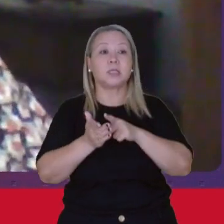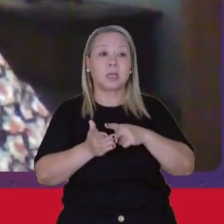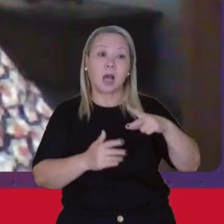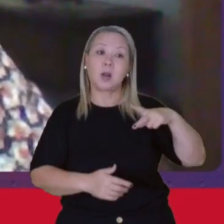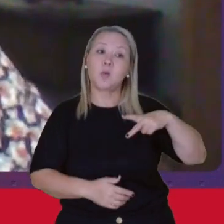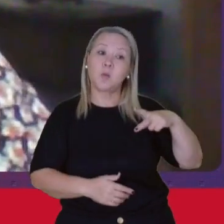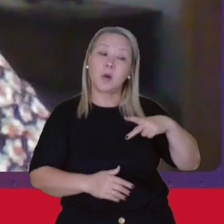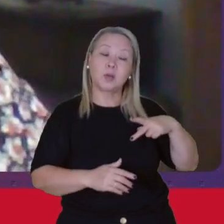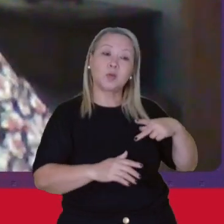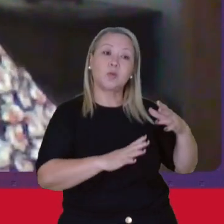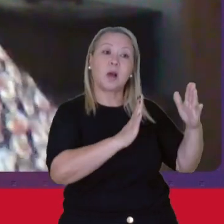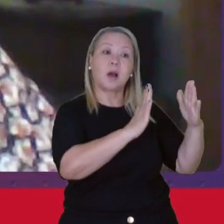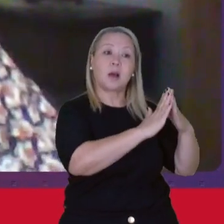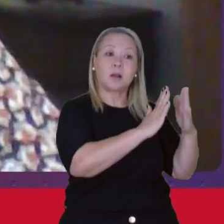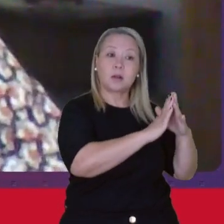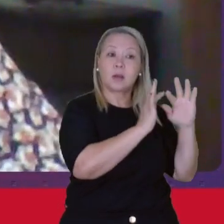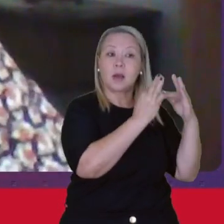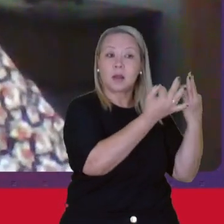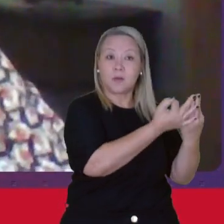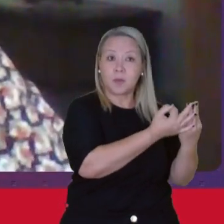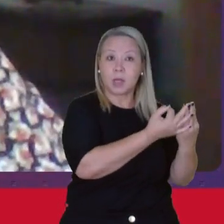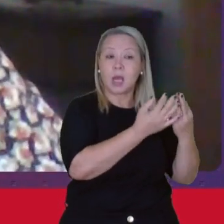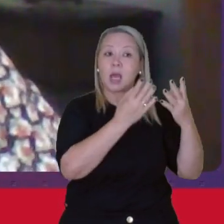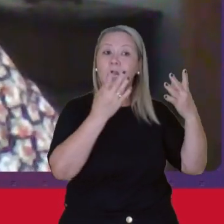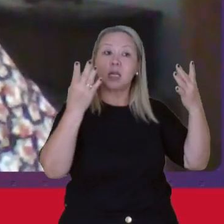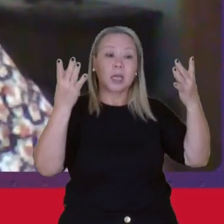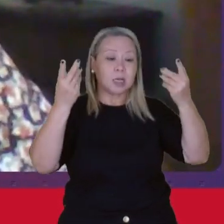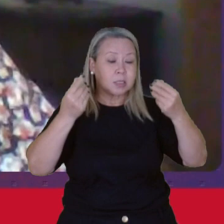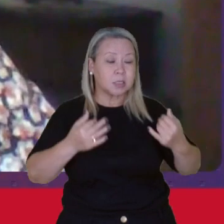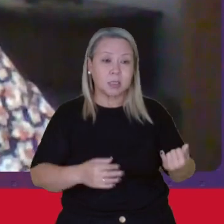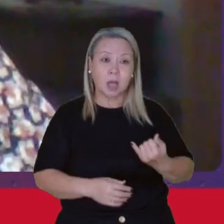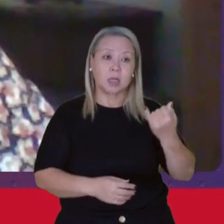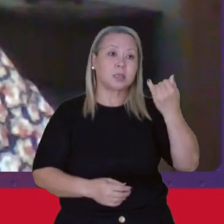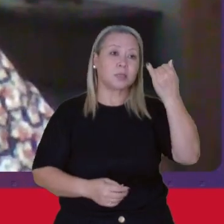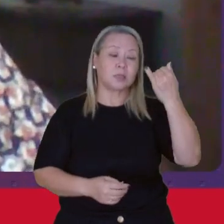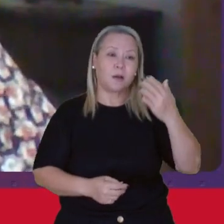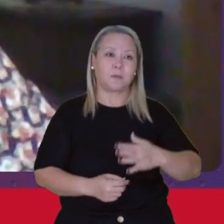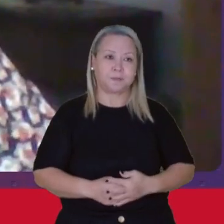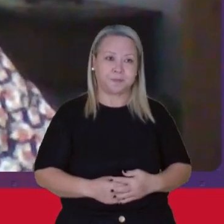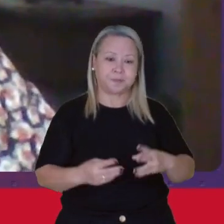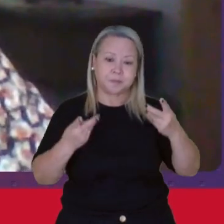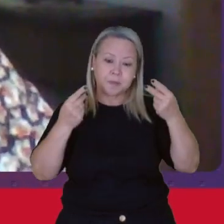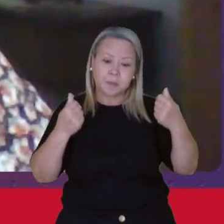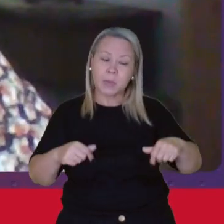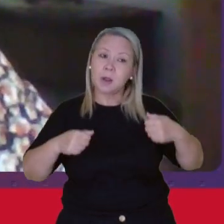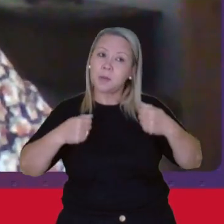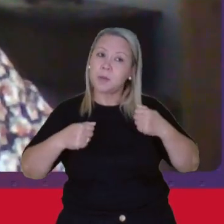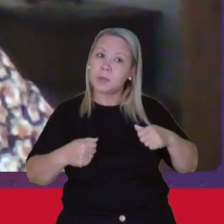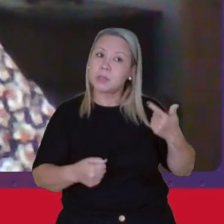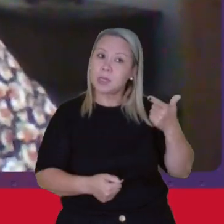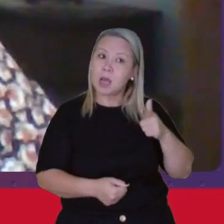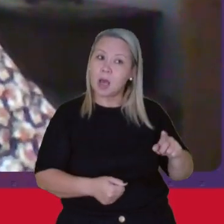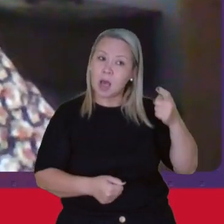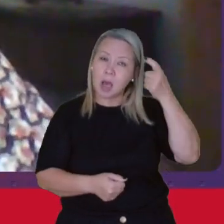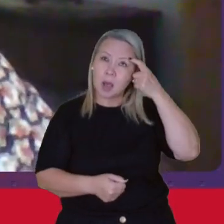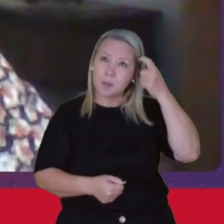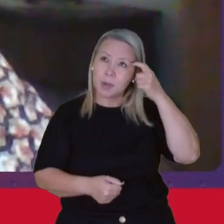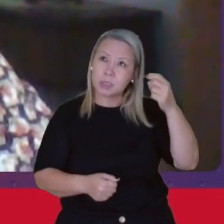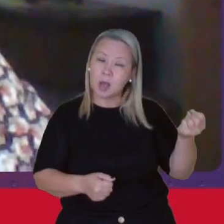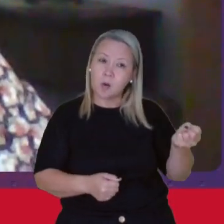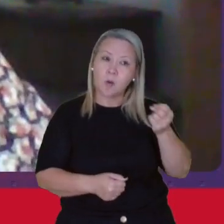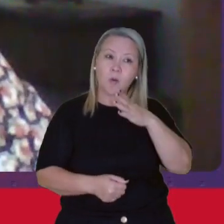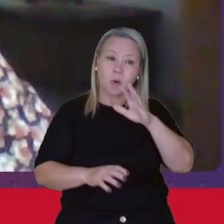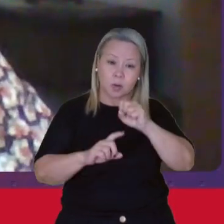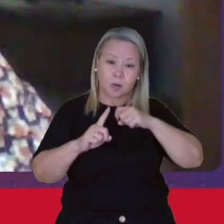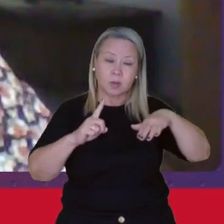doméstico Na família É essencial Para que a gente Possa repensar Uma nova sociedade